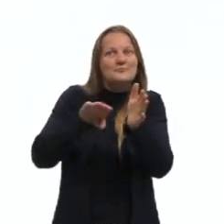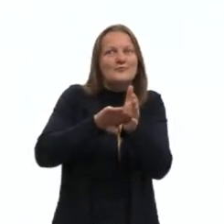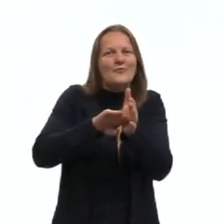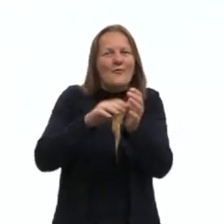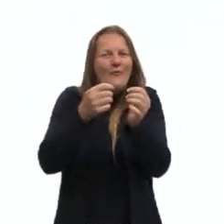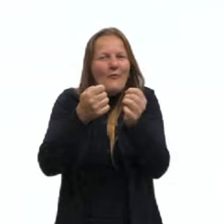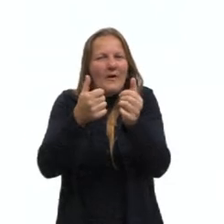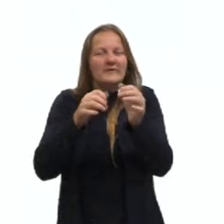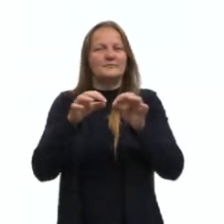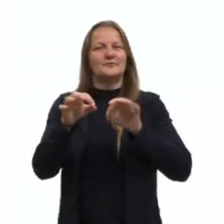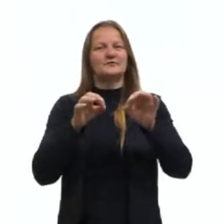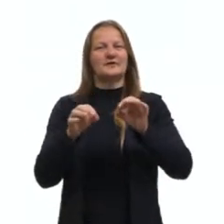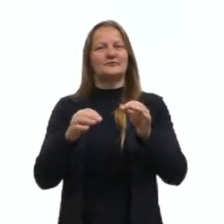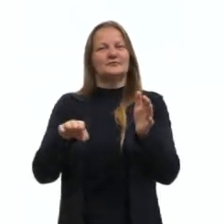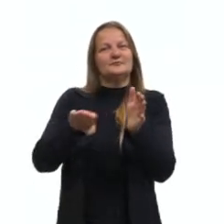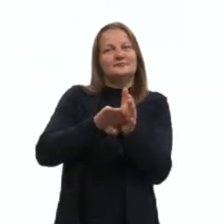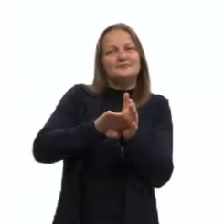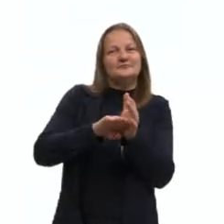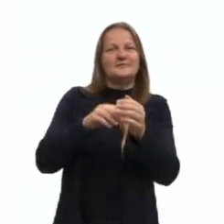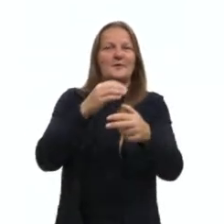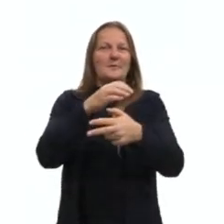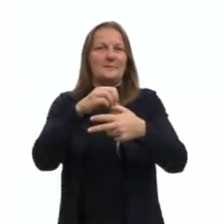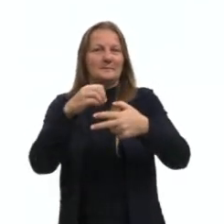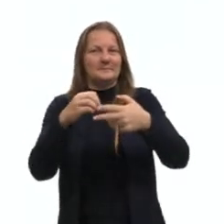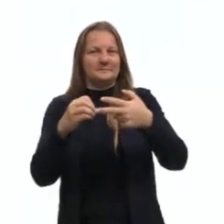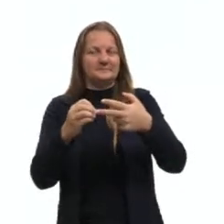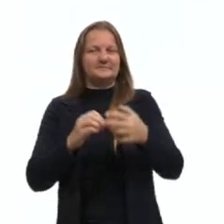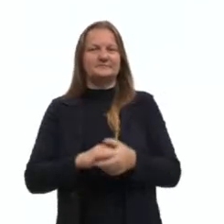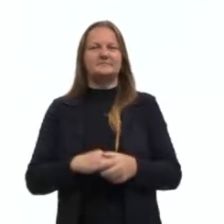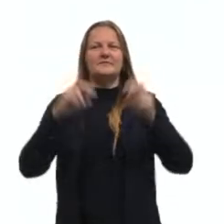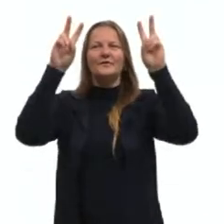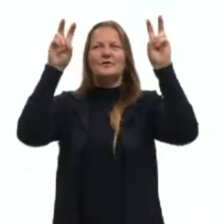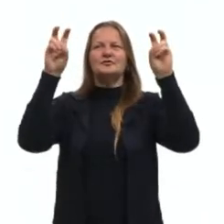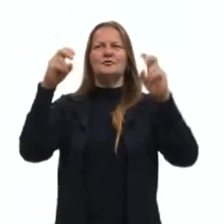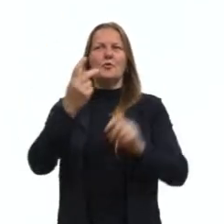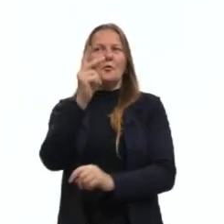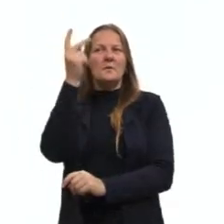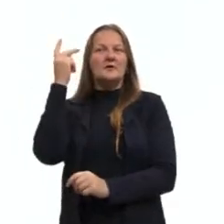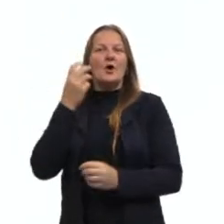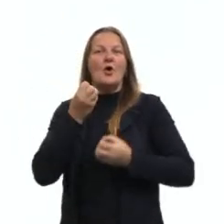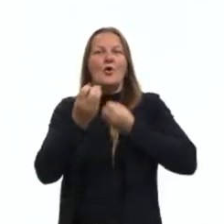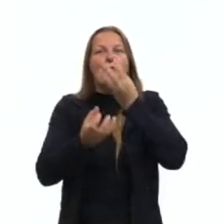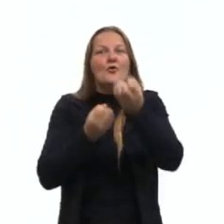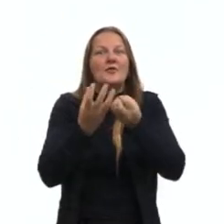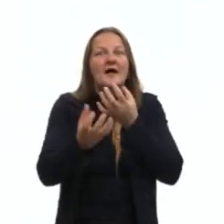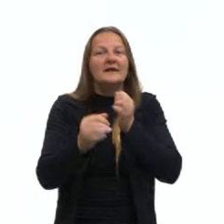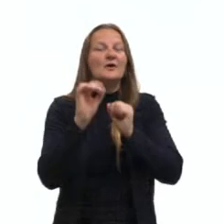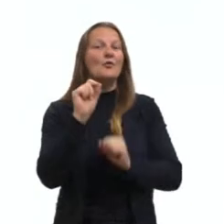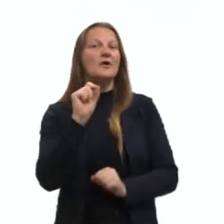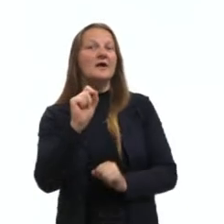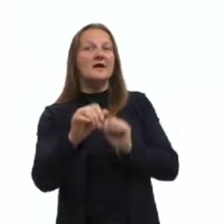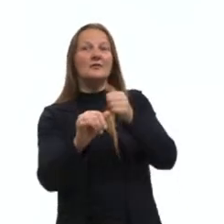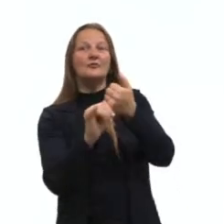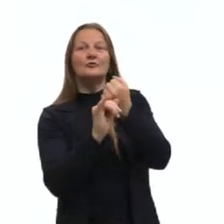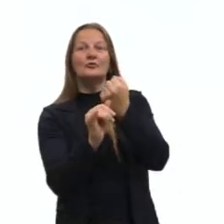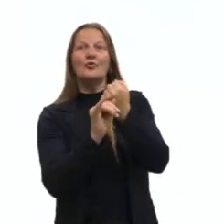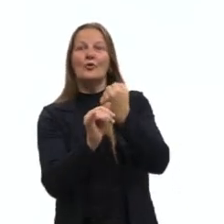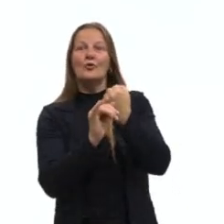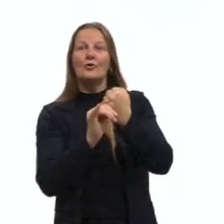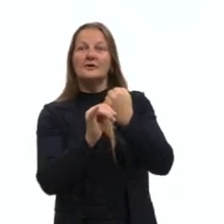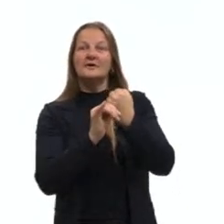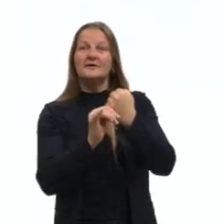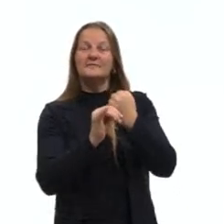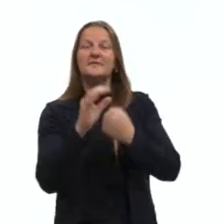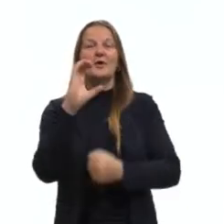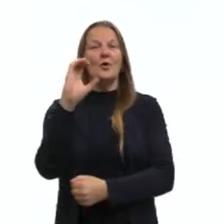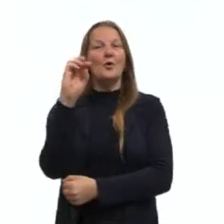do nosso projeto. A nossa aula hoje tem o título Uma História Contada em Crônica. Hoje vamos